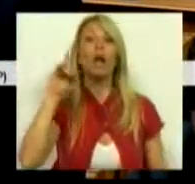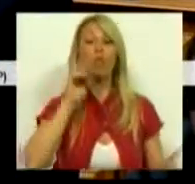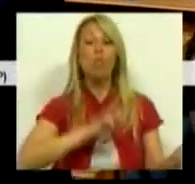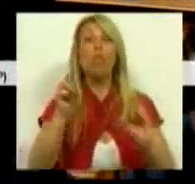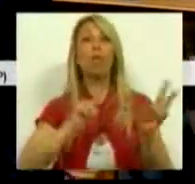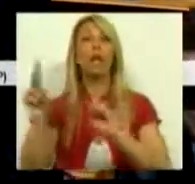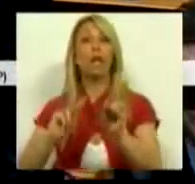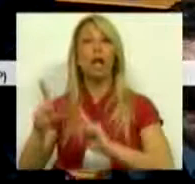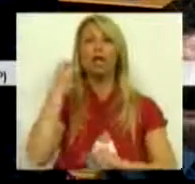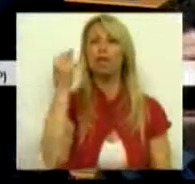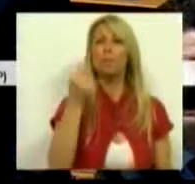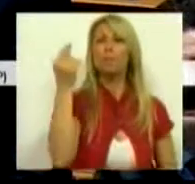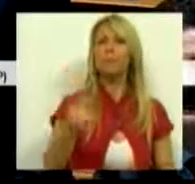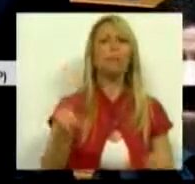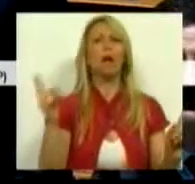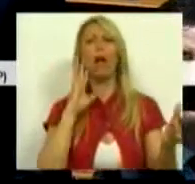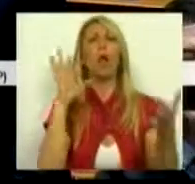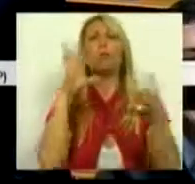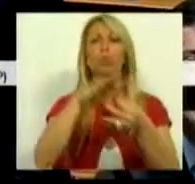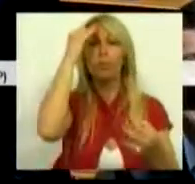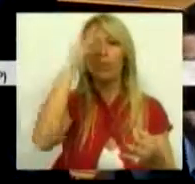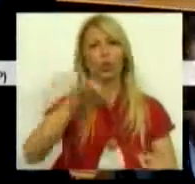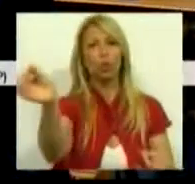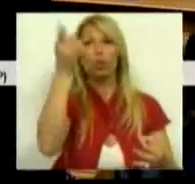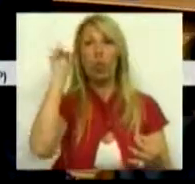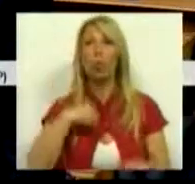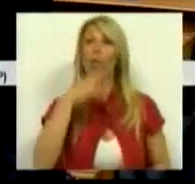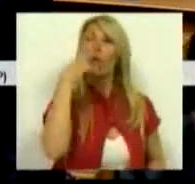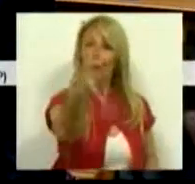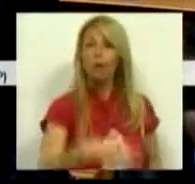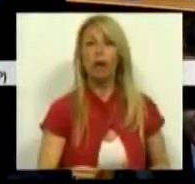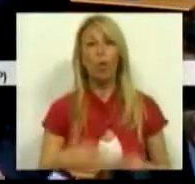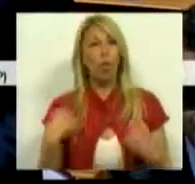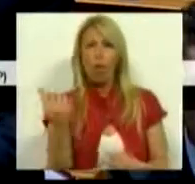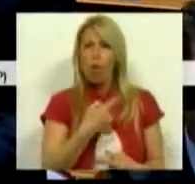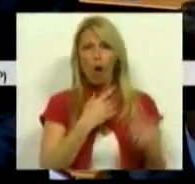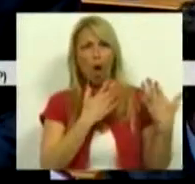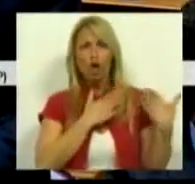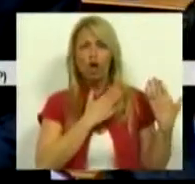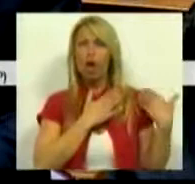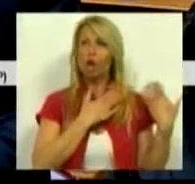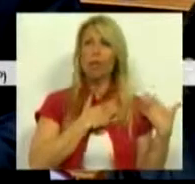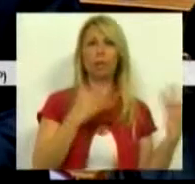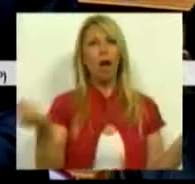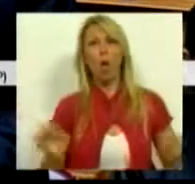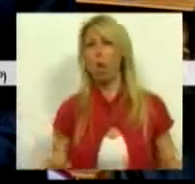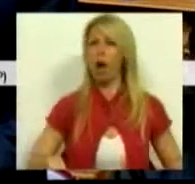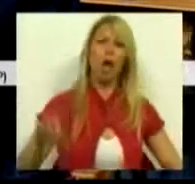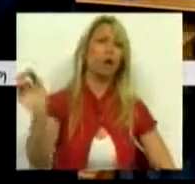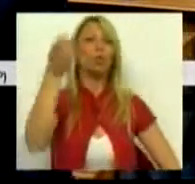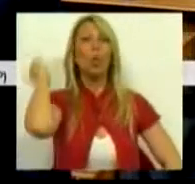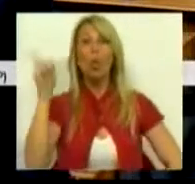não se aplicava aos docentes, e cito, não somos irresponsáveis e não despediremos